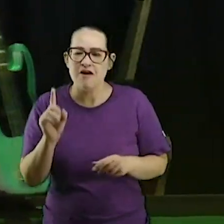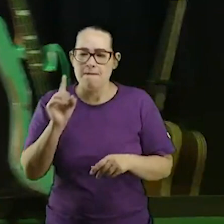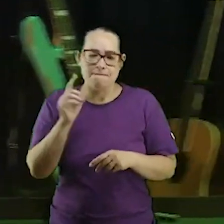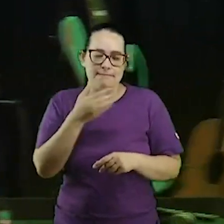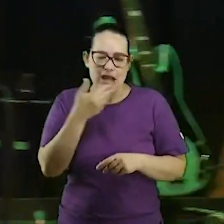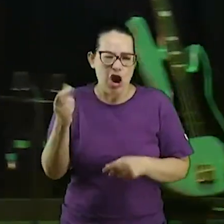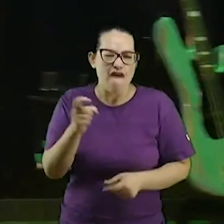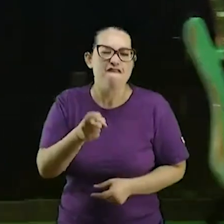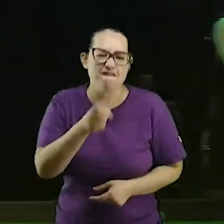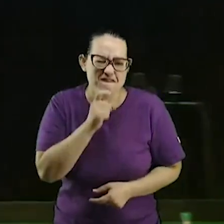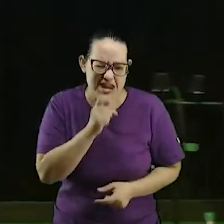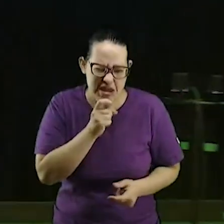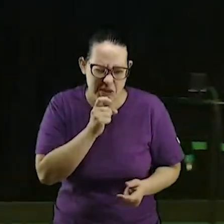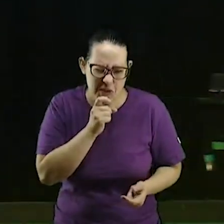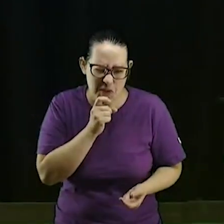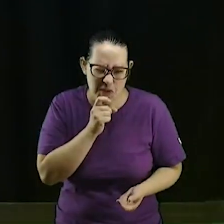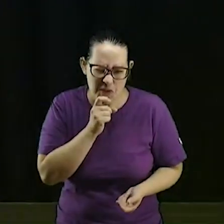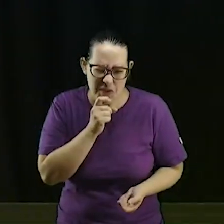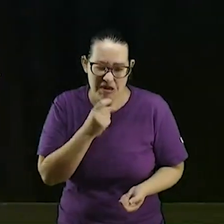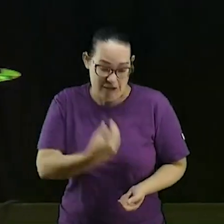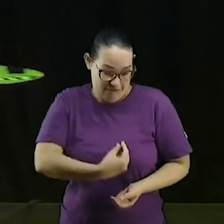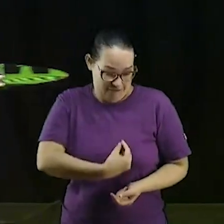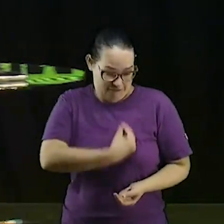espiritual superficial